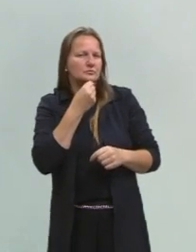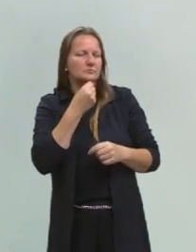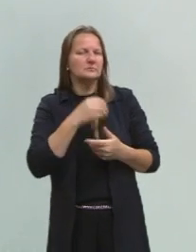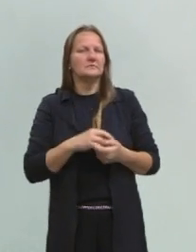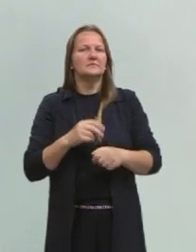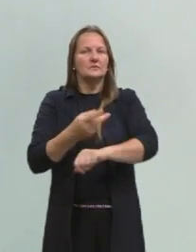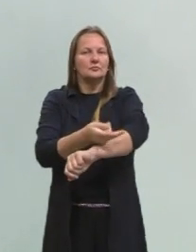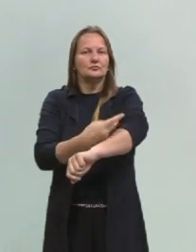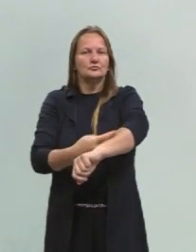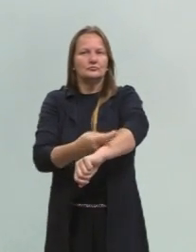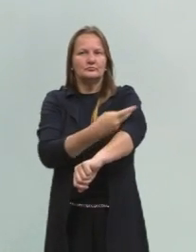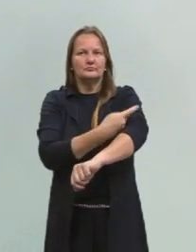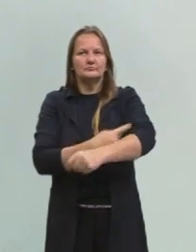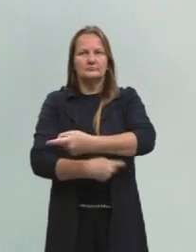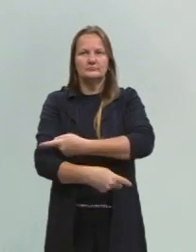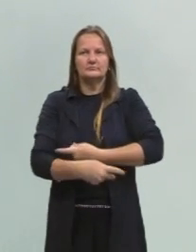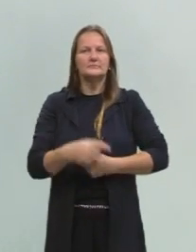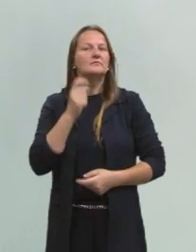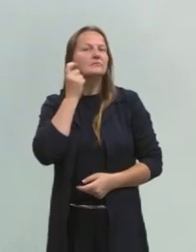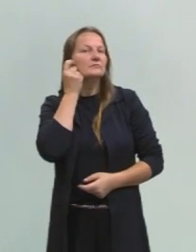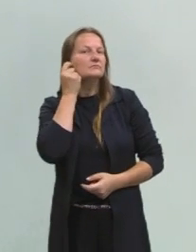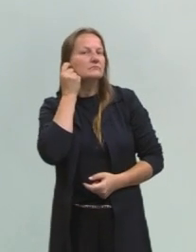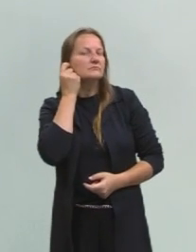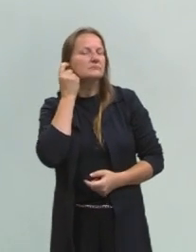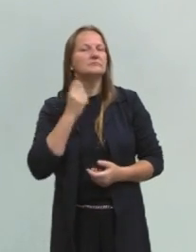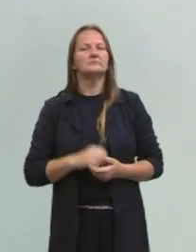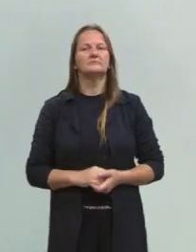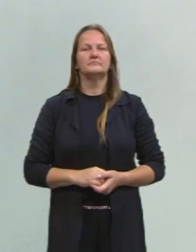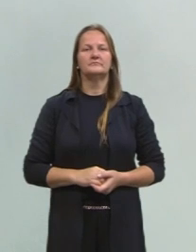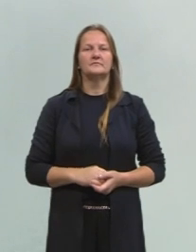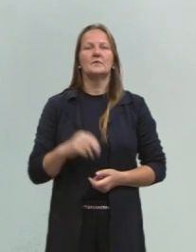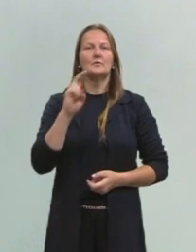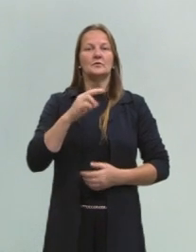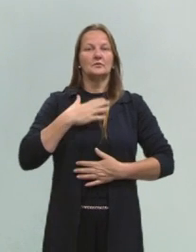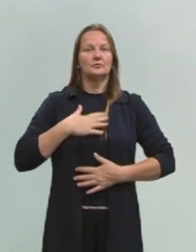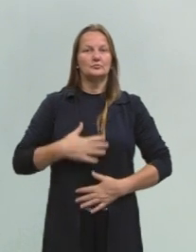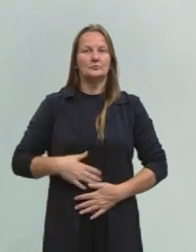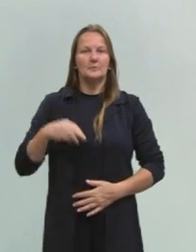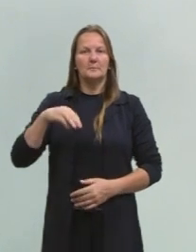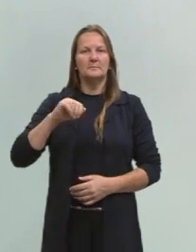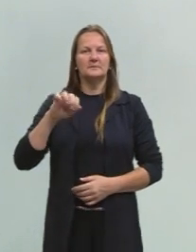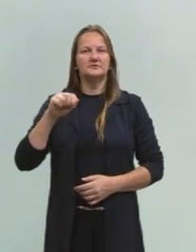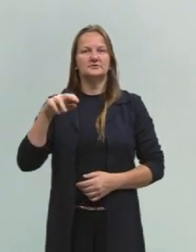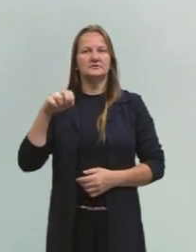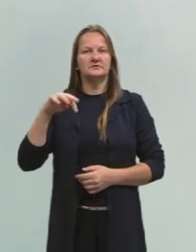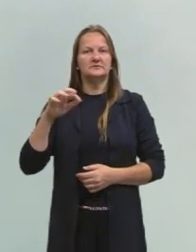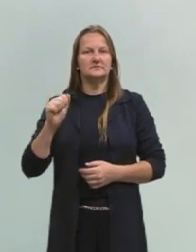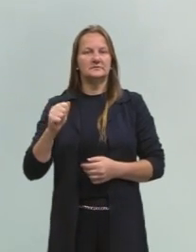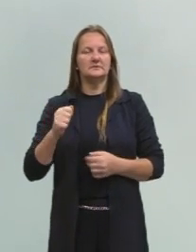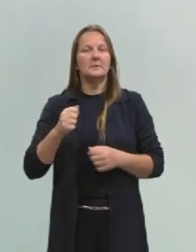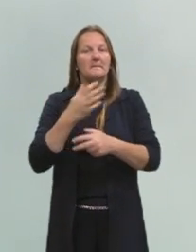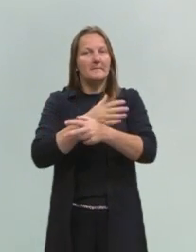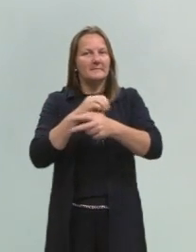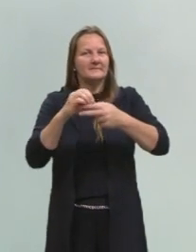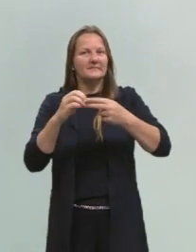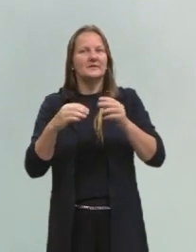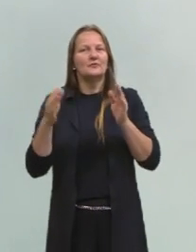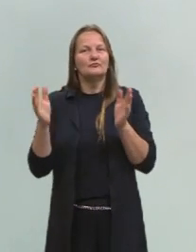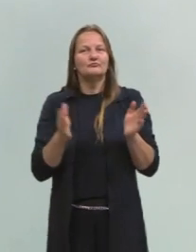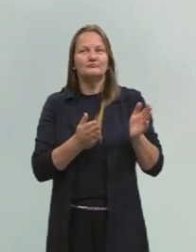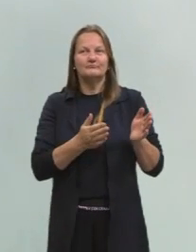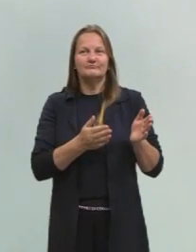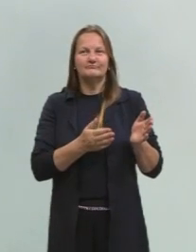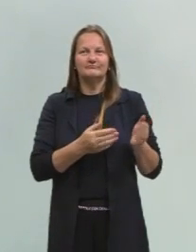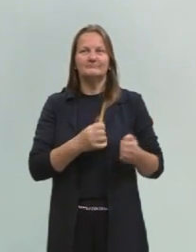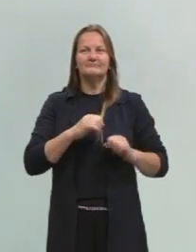tatuagens nos braços, um brinco na orelha direita, estou usando a camiseta magenta do projeto para a ENEM e aqui no cantinho a